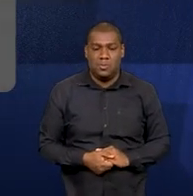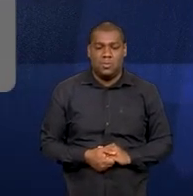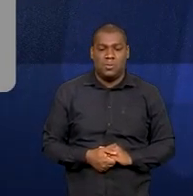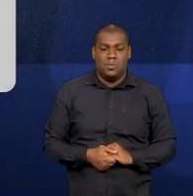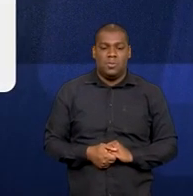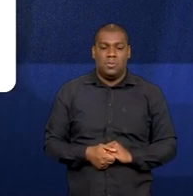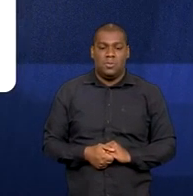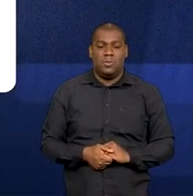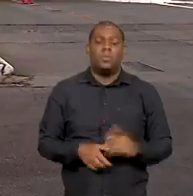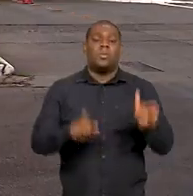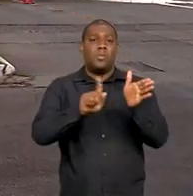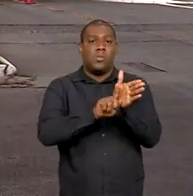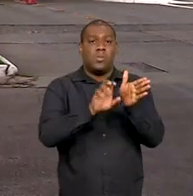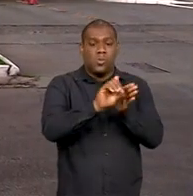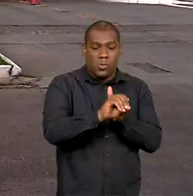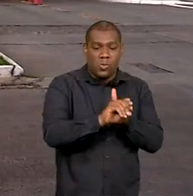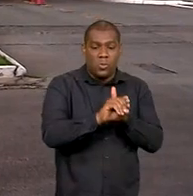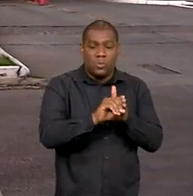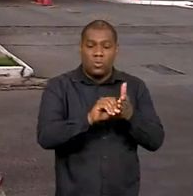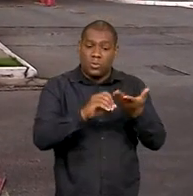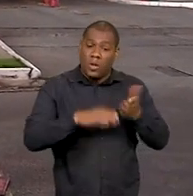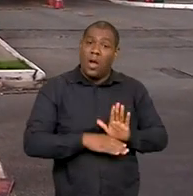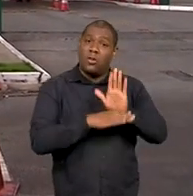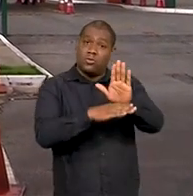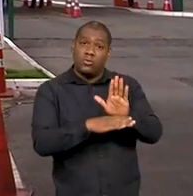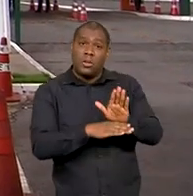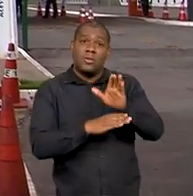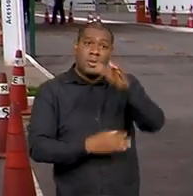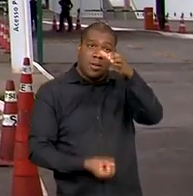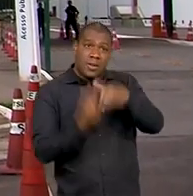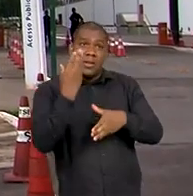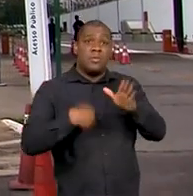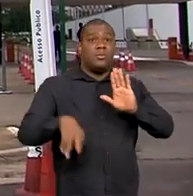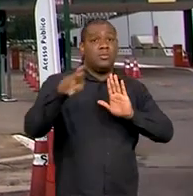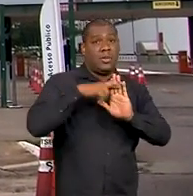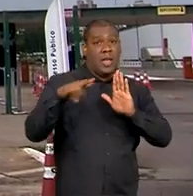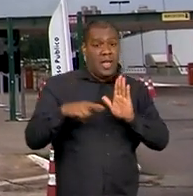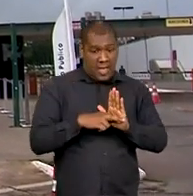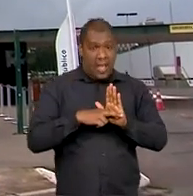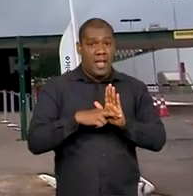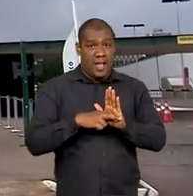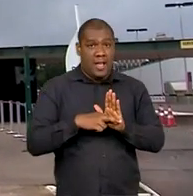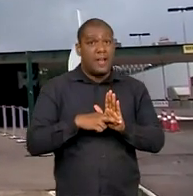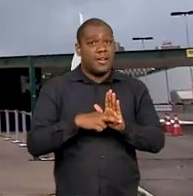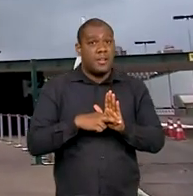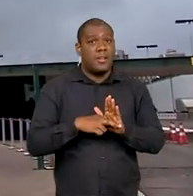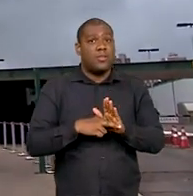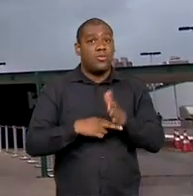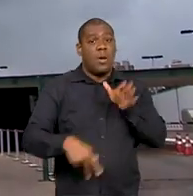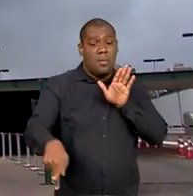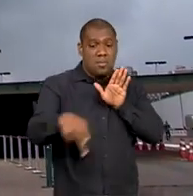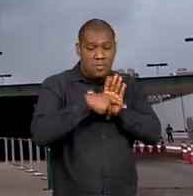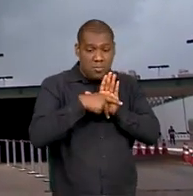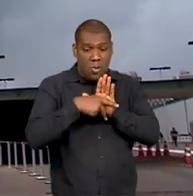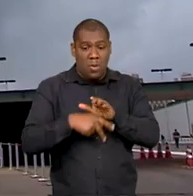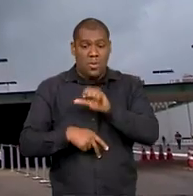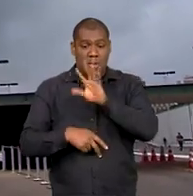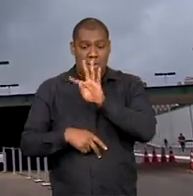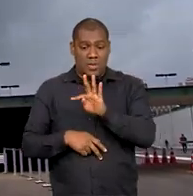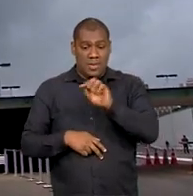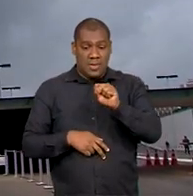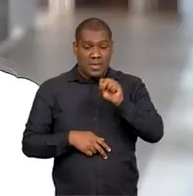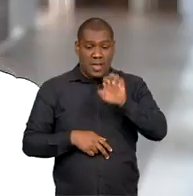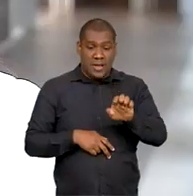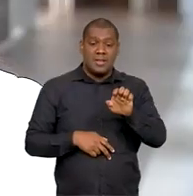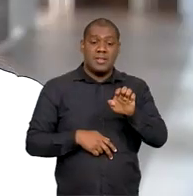A medida do Google veio para cumprir normas determinadas pelo Tribunal Superior Eleitoral, o TSE, em março